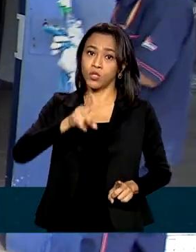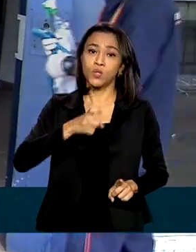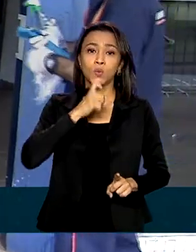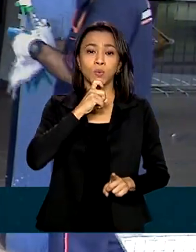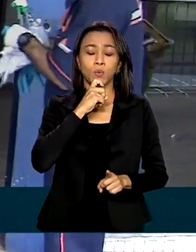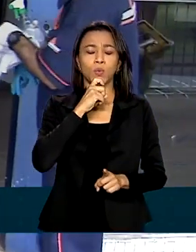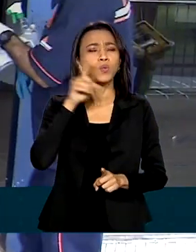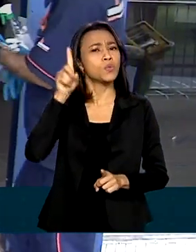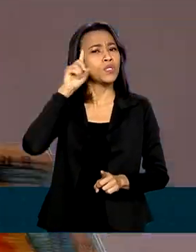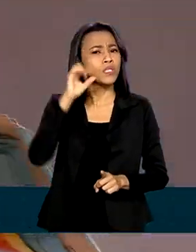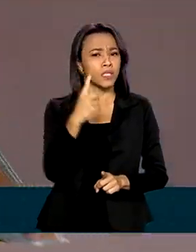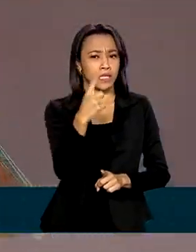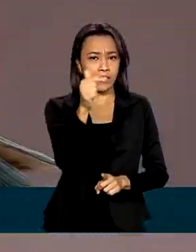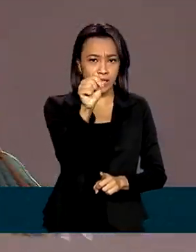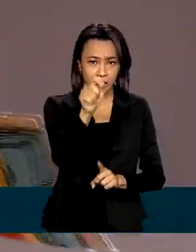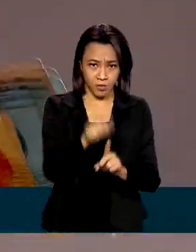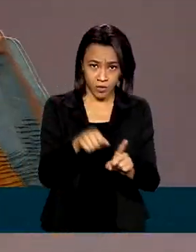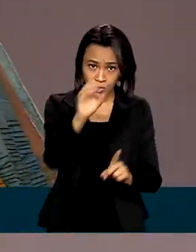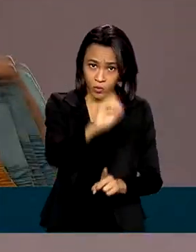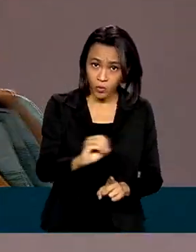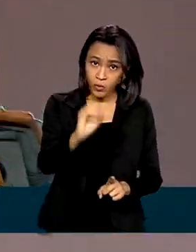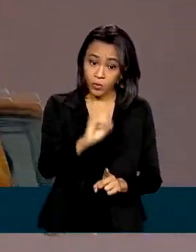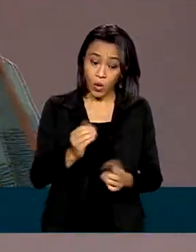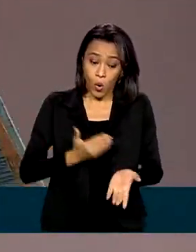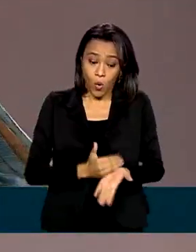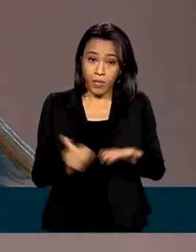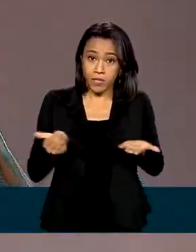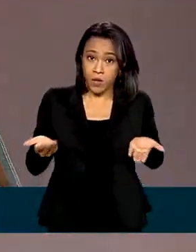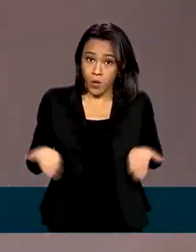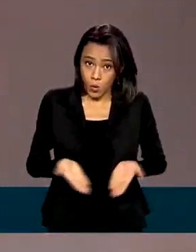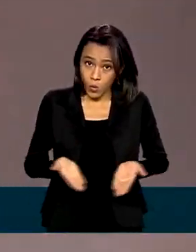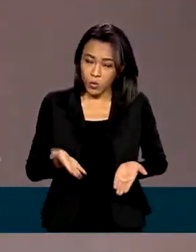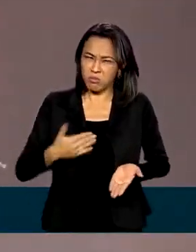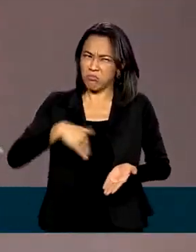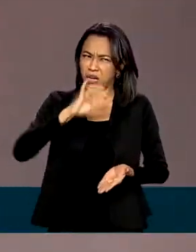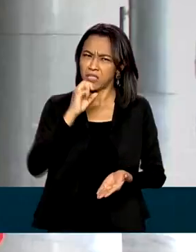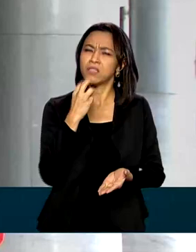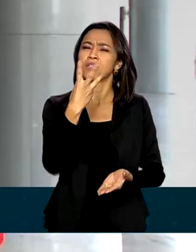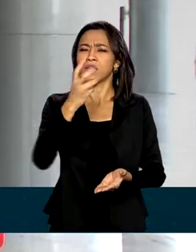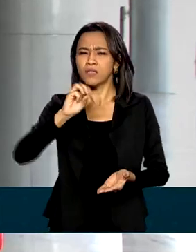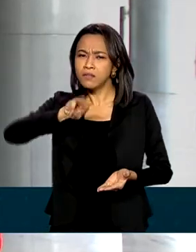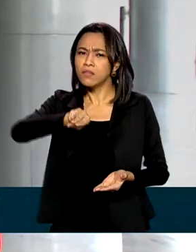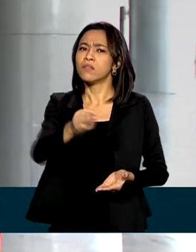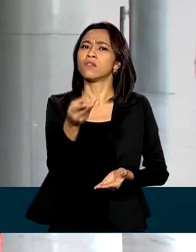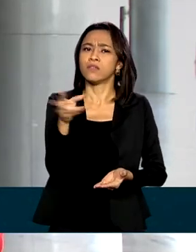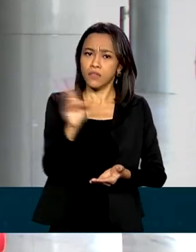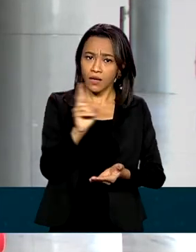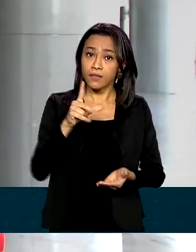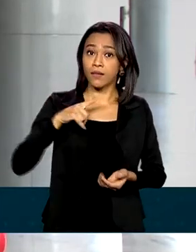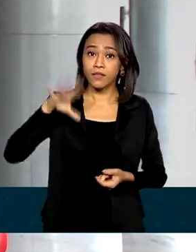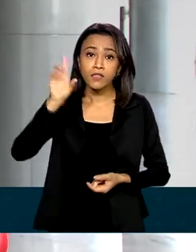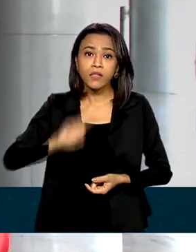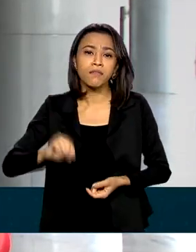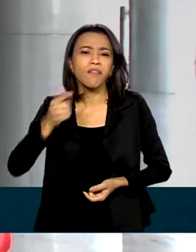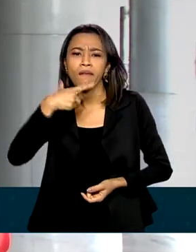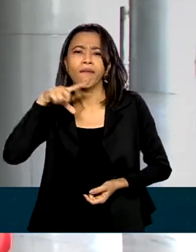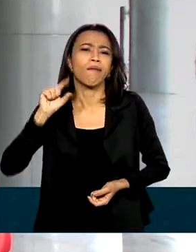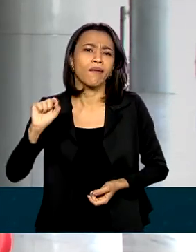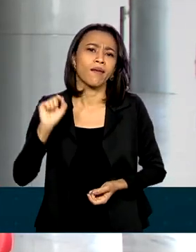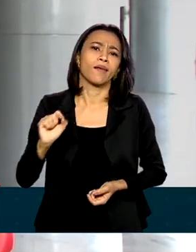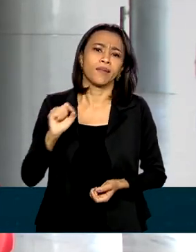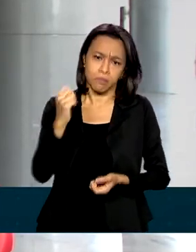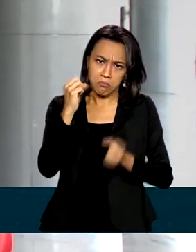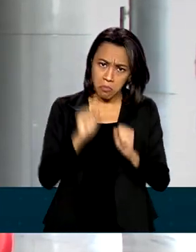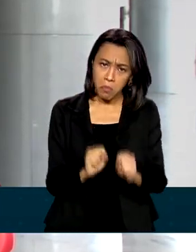17 de outubro. Nessa etapa que começa hoje devem ser pagos mais de 3 bilhões de reais. E tem direito a esses saques, desses